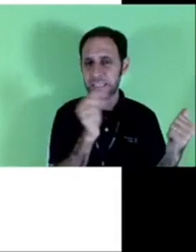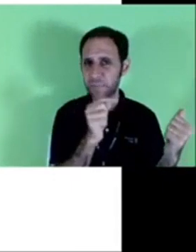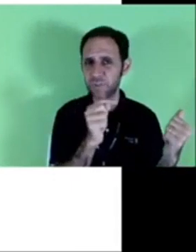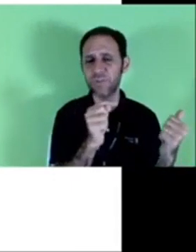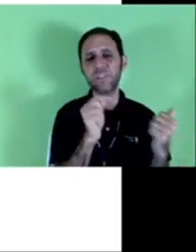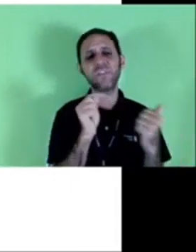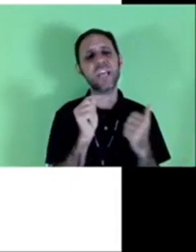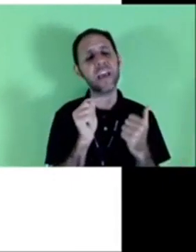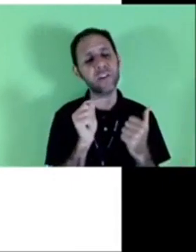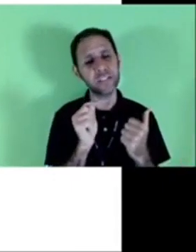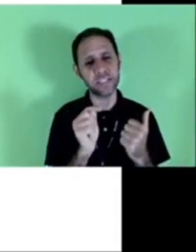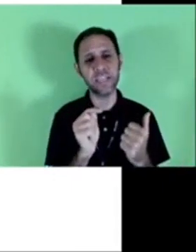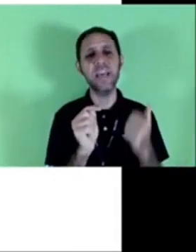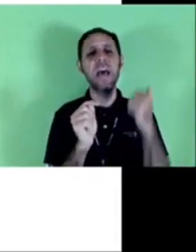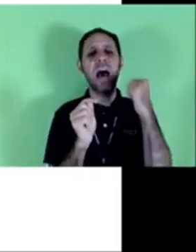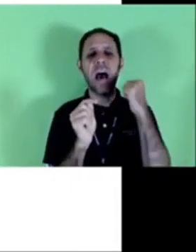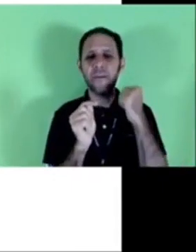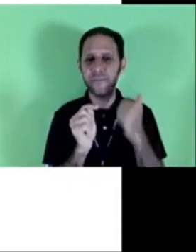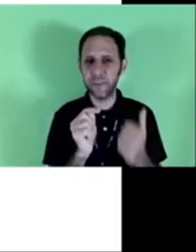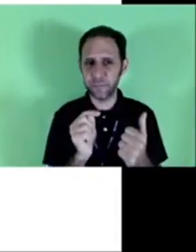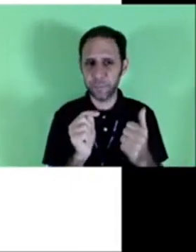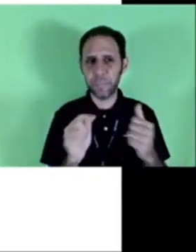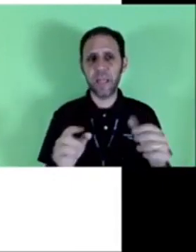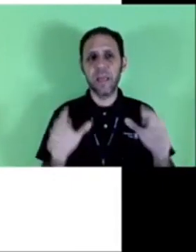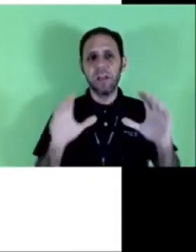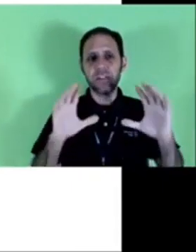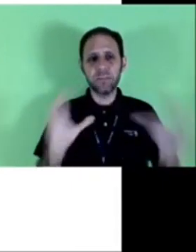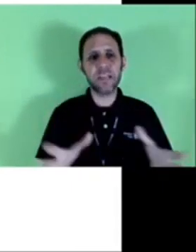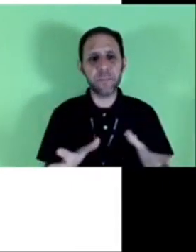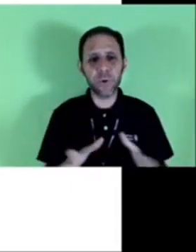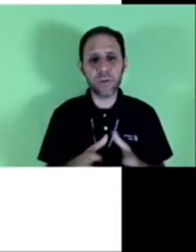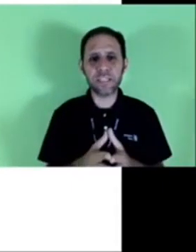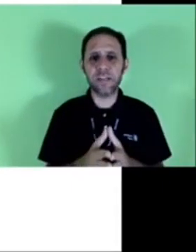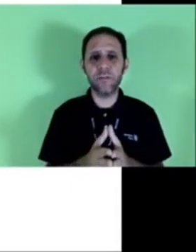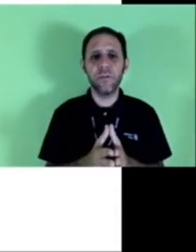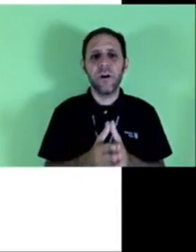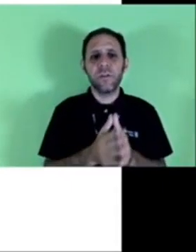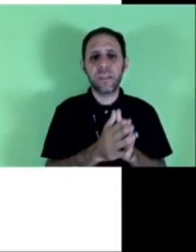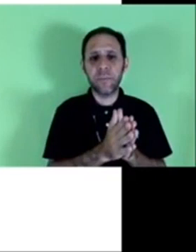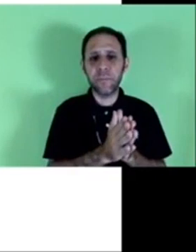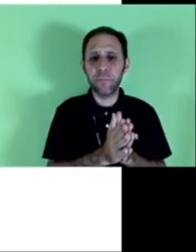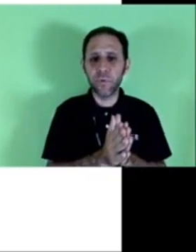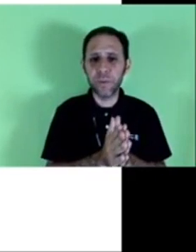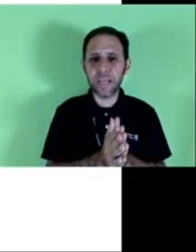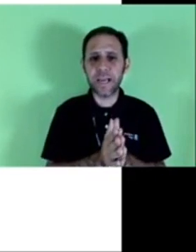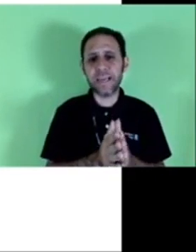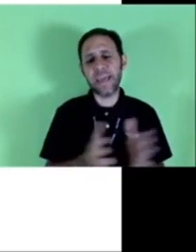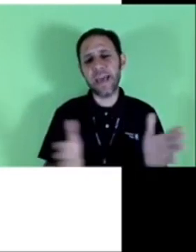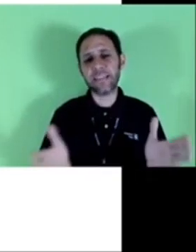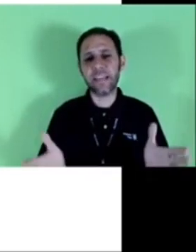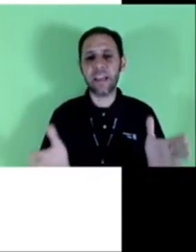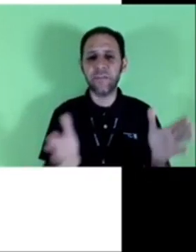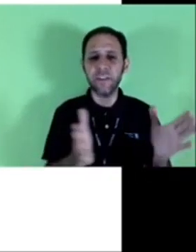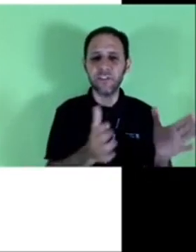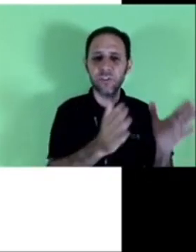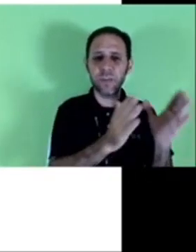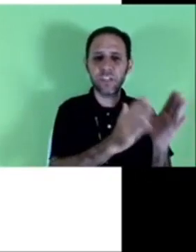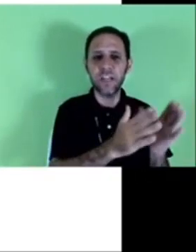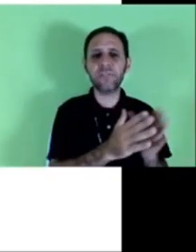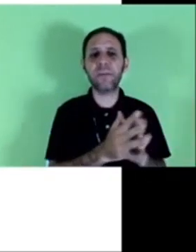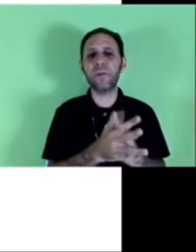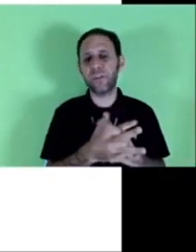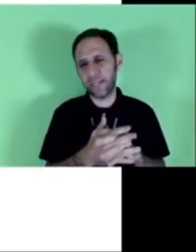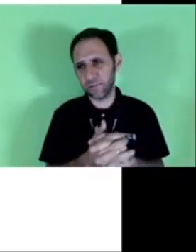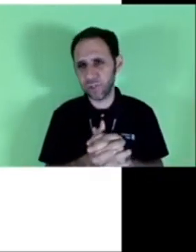é dessa pessoa que você vai reconhecer a firma. Nós temos a procuração também pública e essa é feita